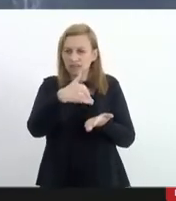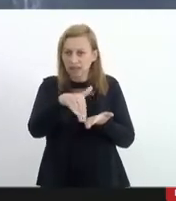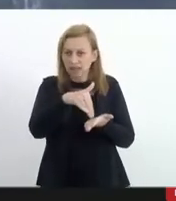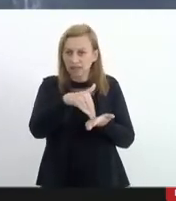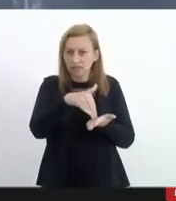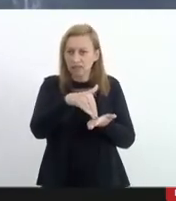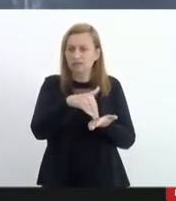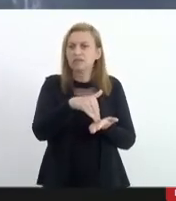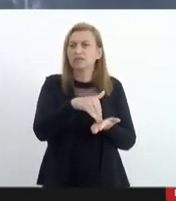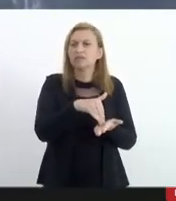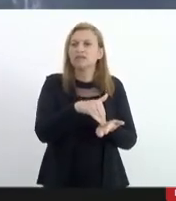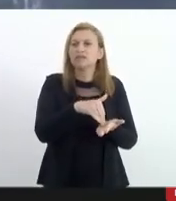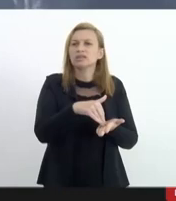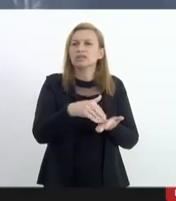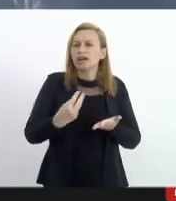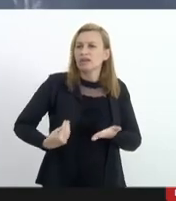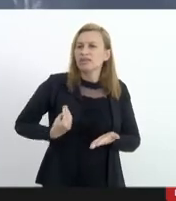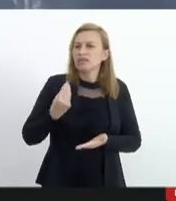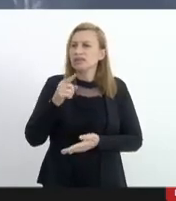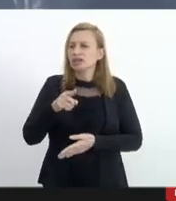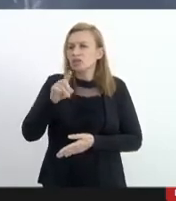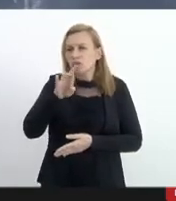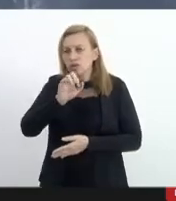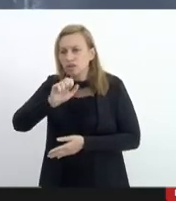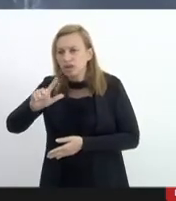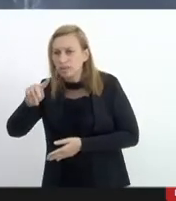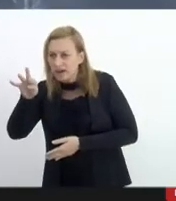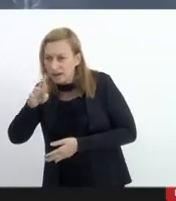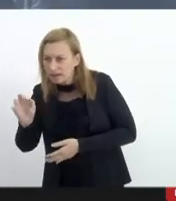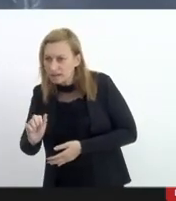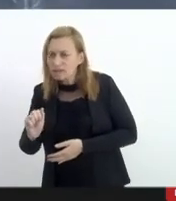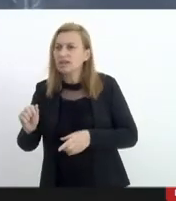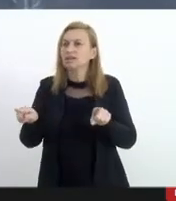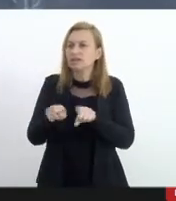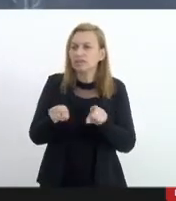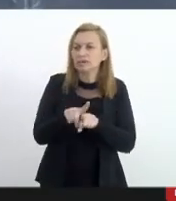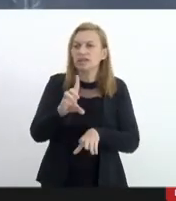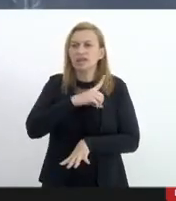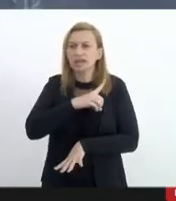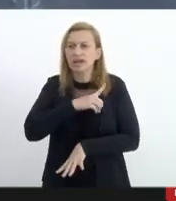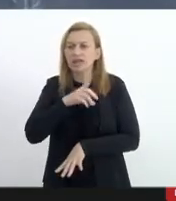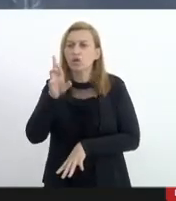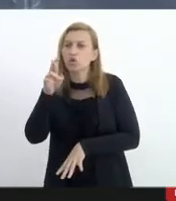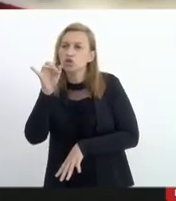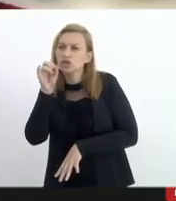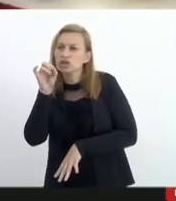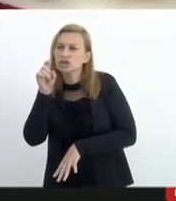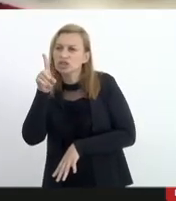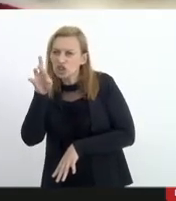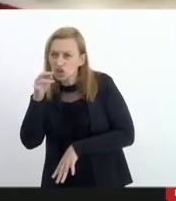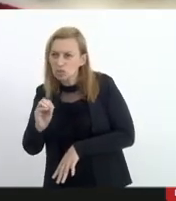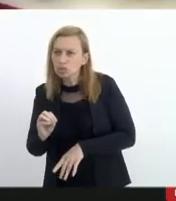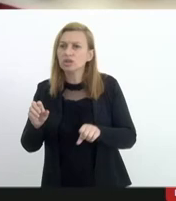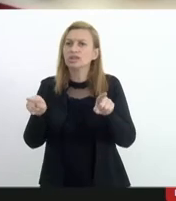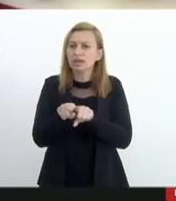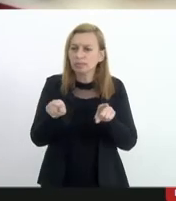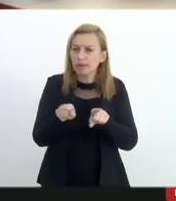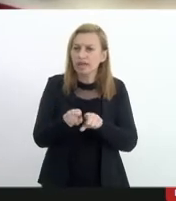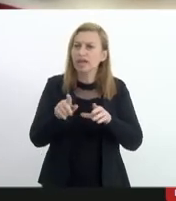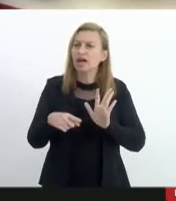haja vista a participação aqui do coronel Blas e do delegado Rodrigo Oliveira que também